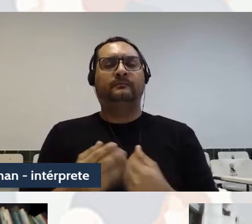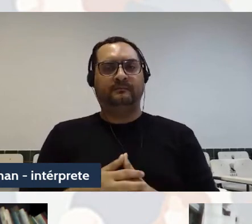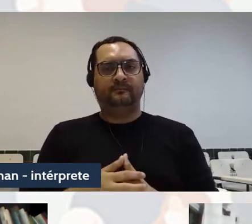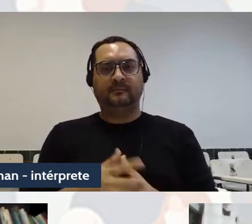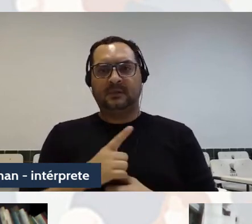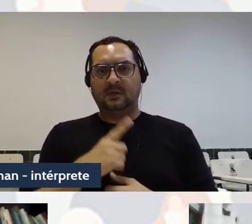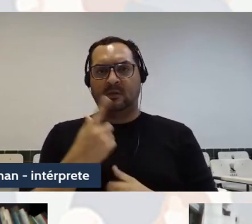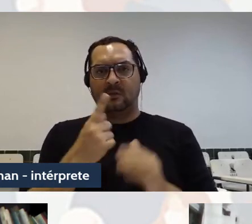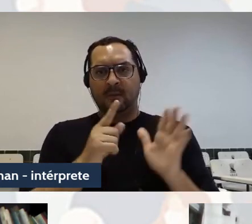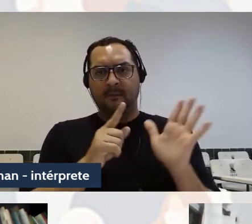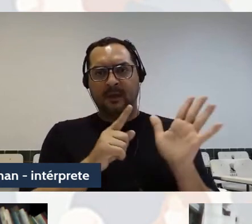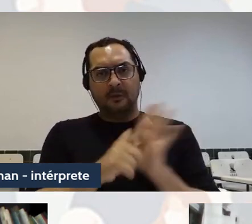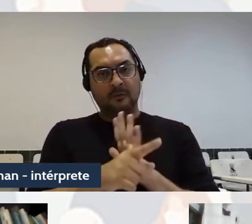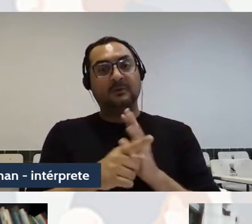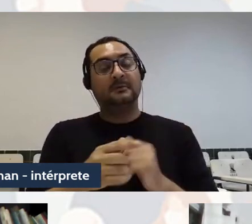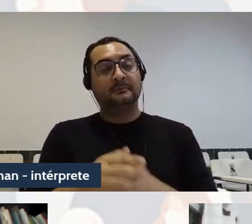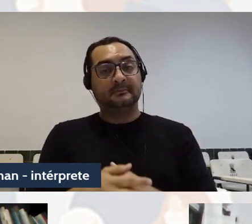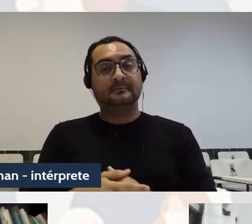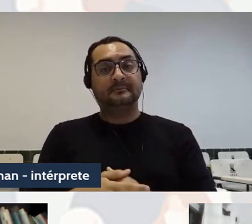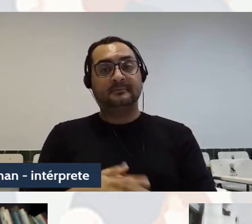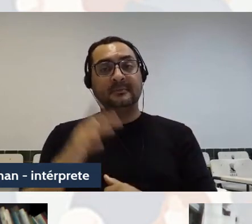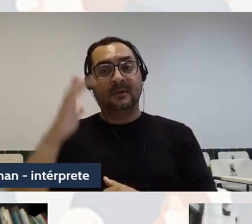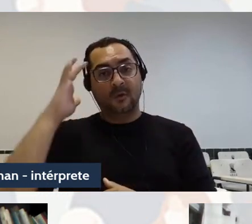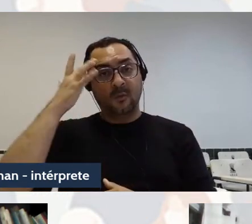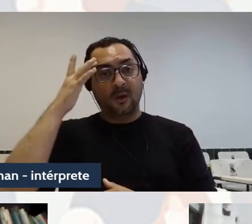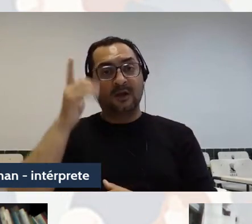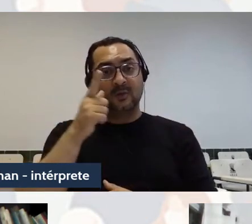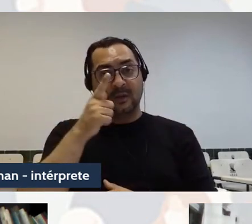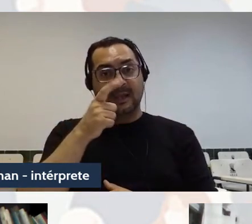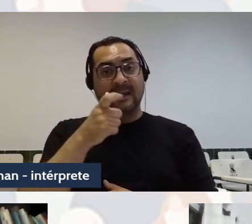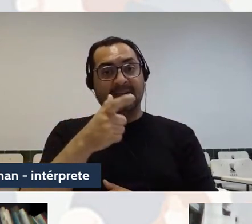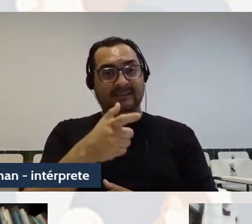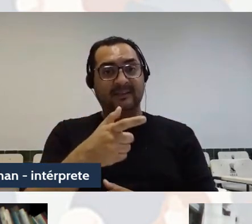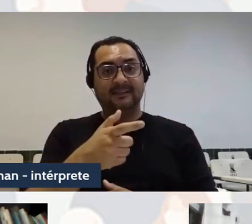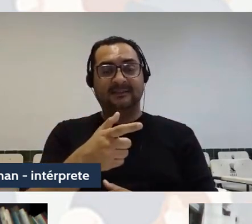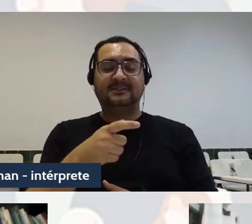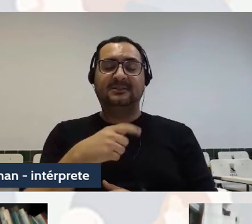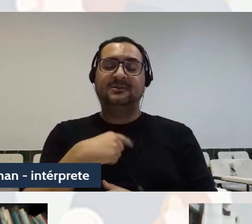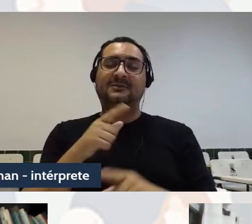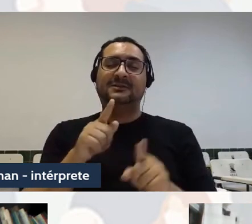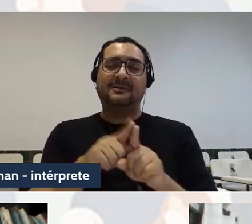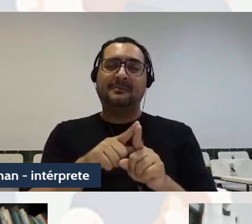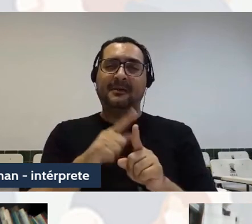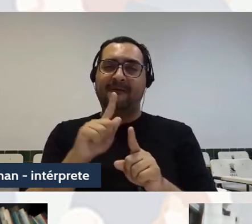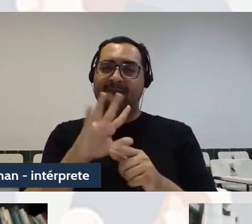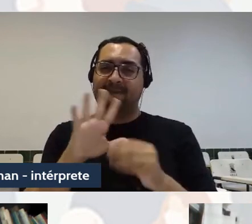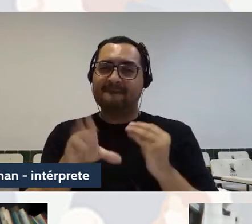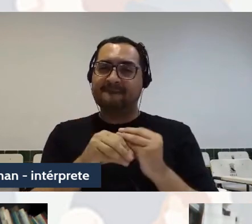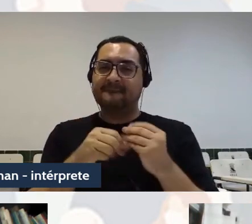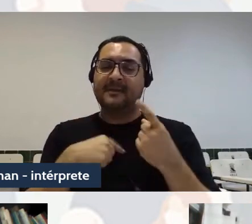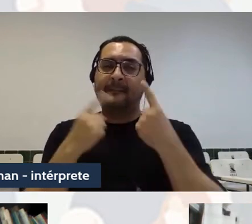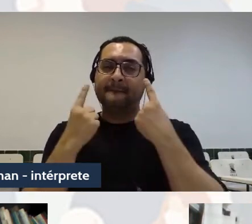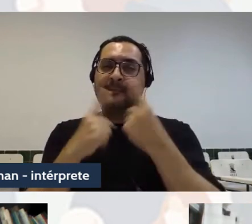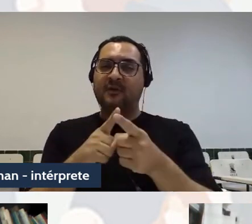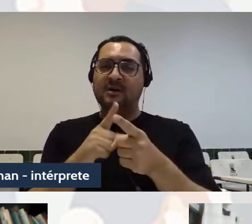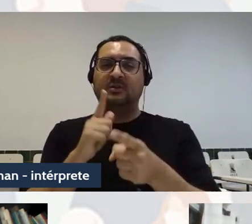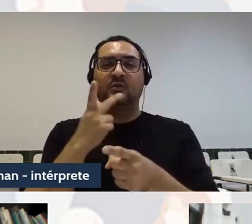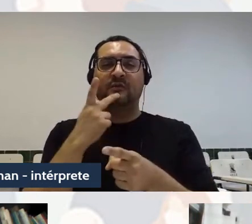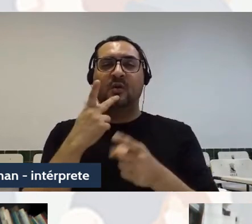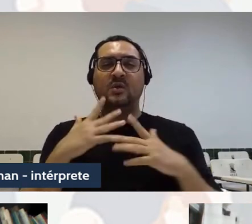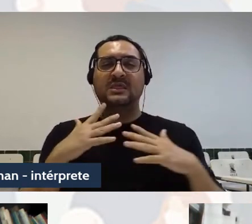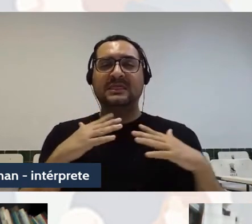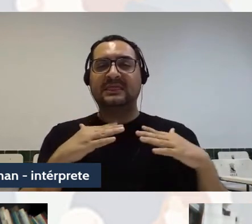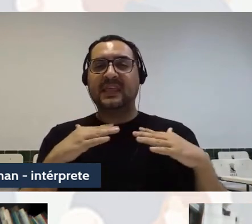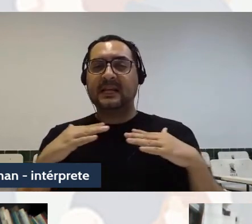que eu acho que é interessante, e eu queria fazer daí uma outra provocação, né, com relação à tensão que me parece